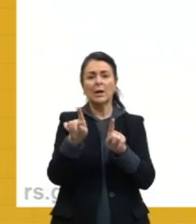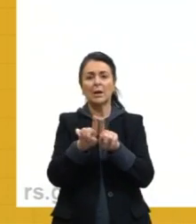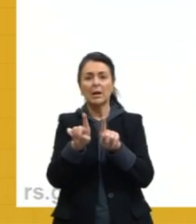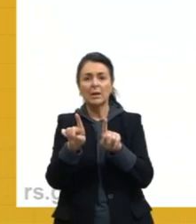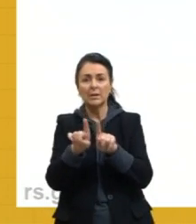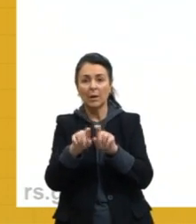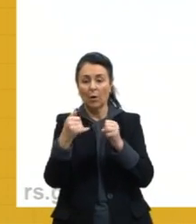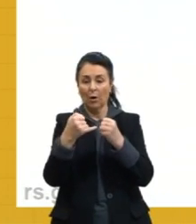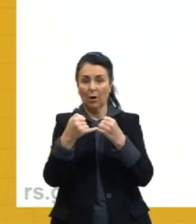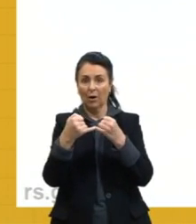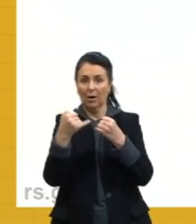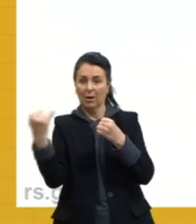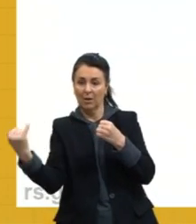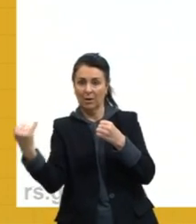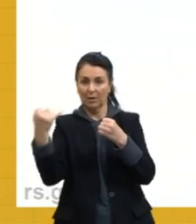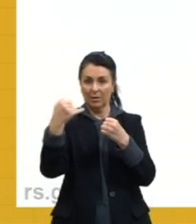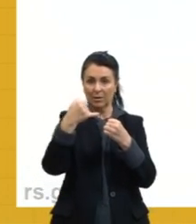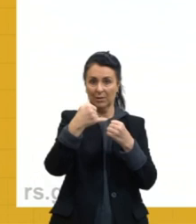aniônico, ou seja,